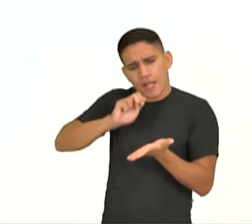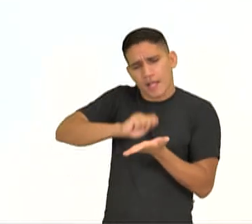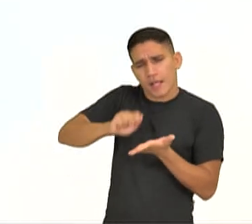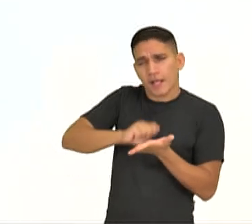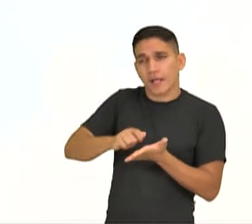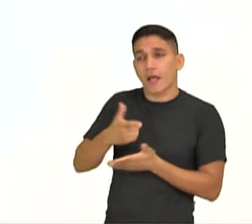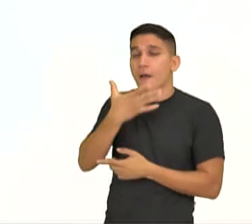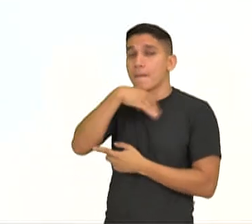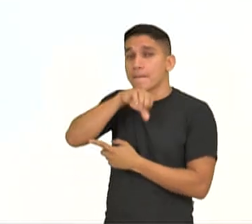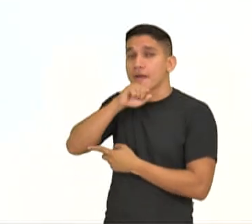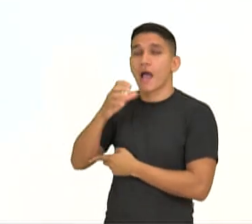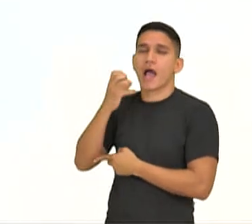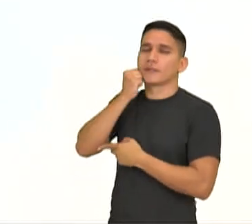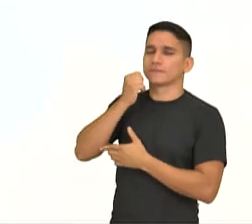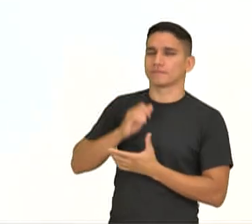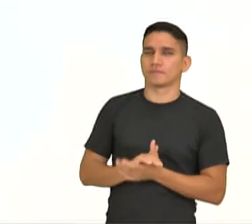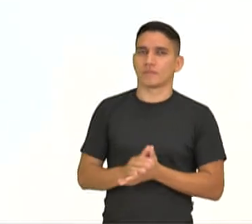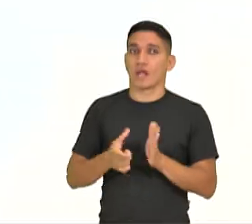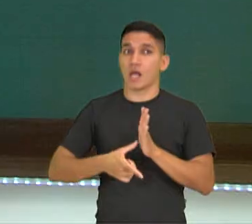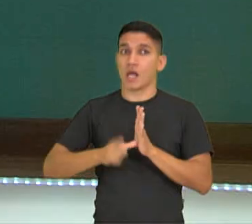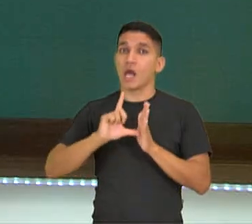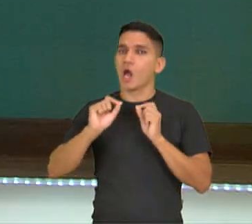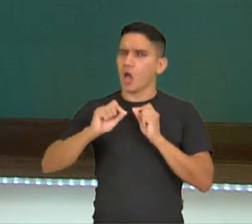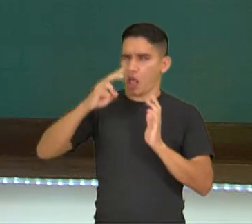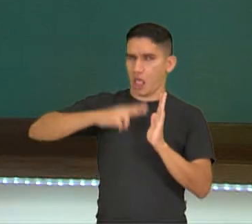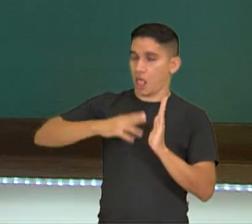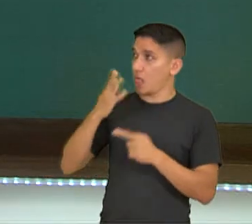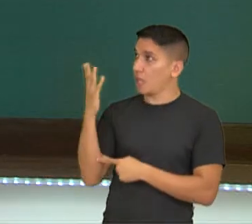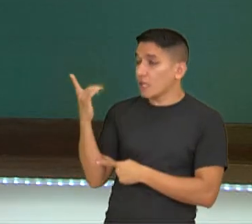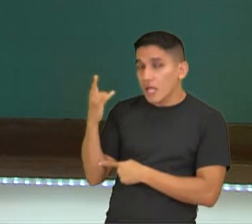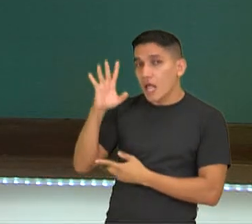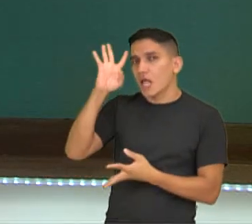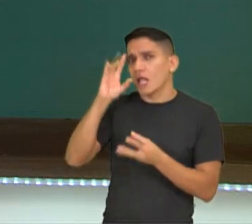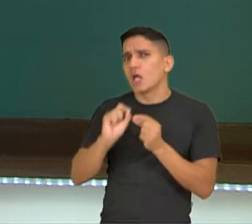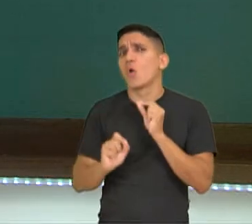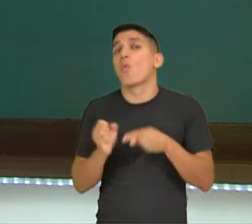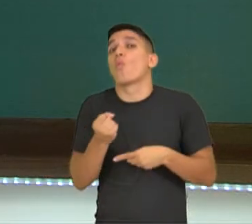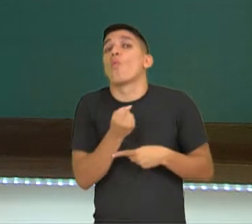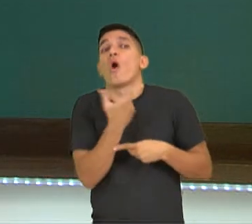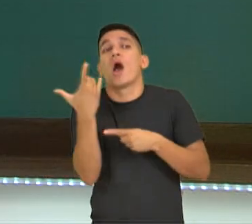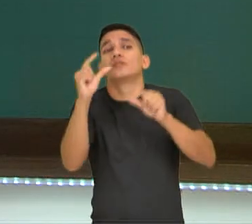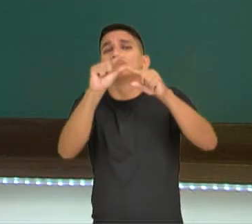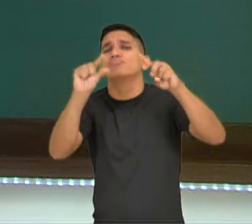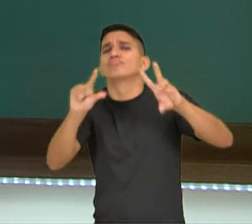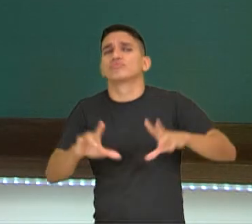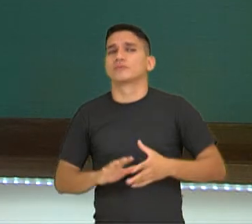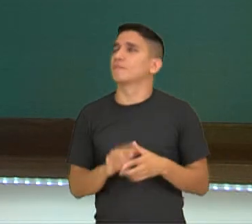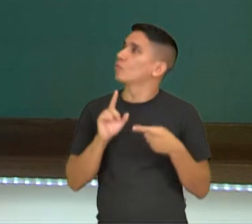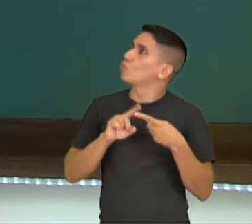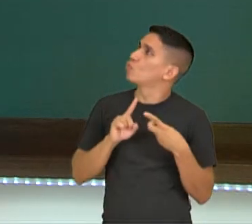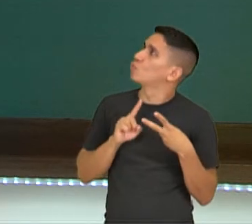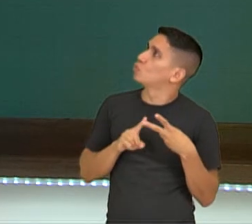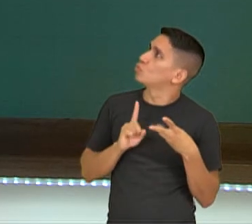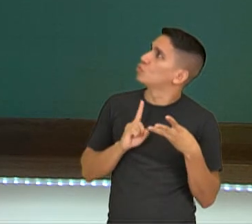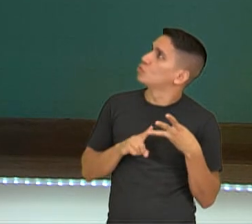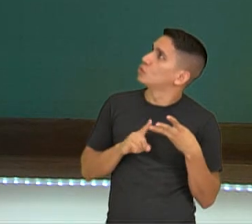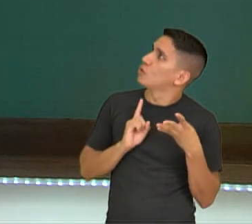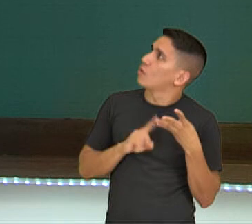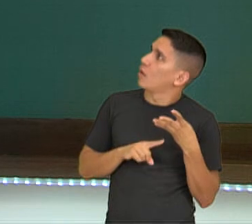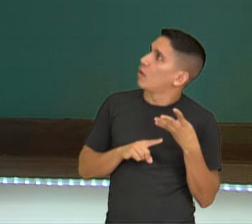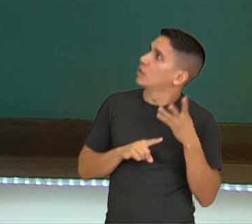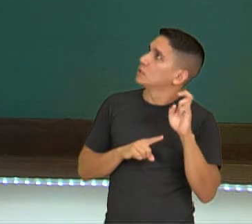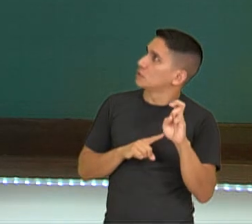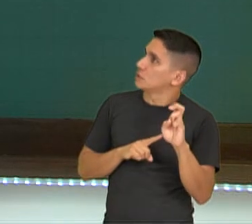adotivo. Antes de lermos e interpretarmos o poema, vamos ver quantos versos tem aqui. Um, dois, três,